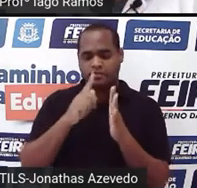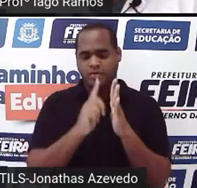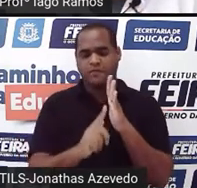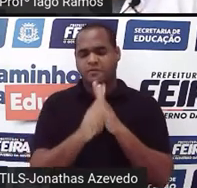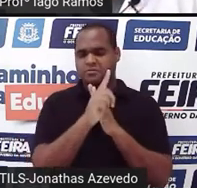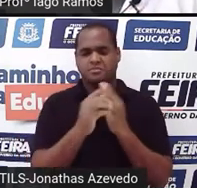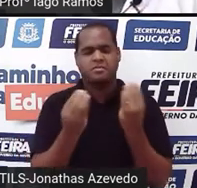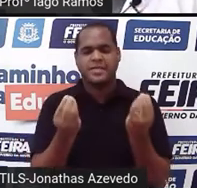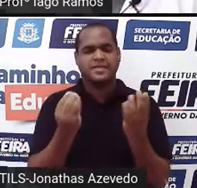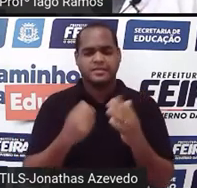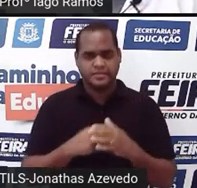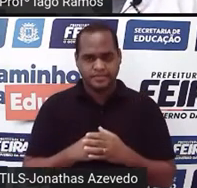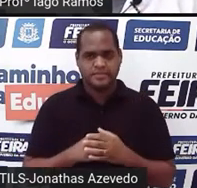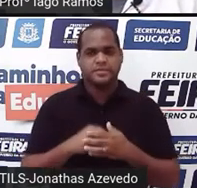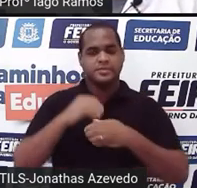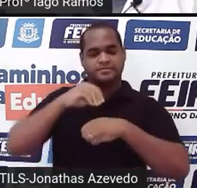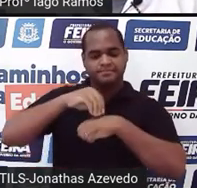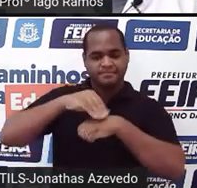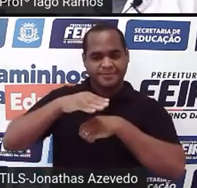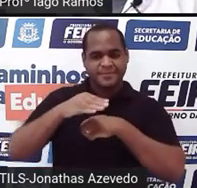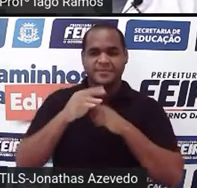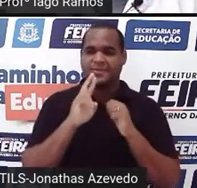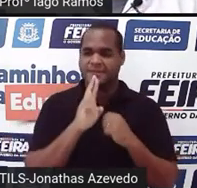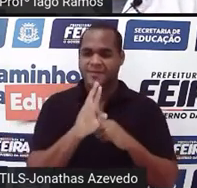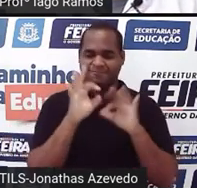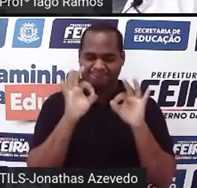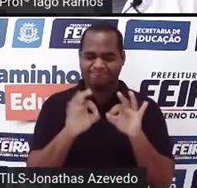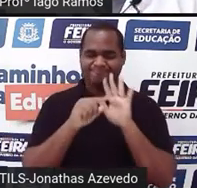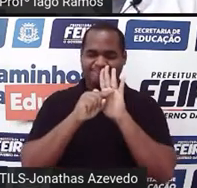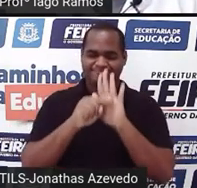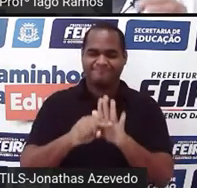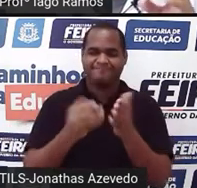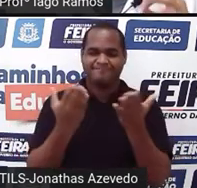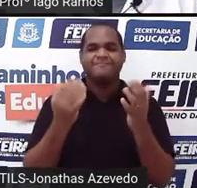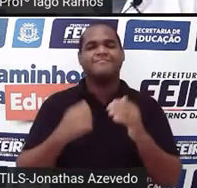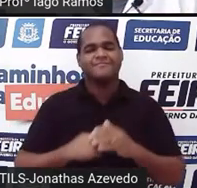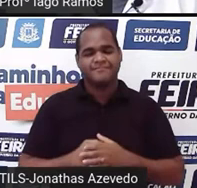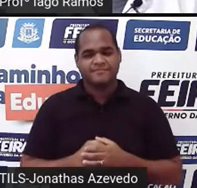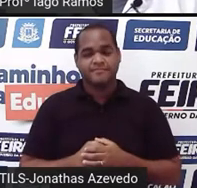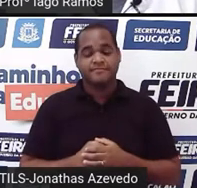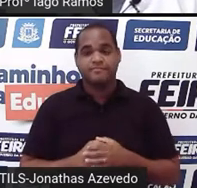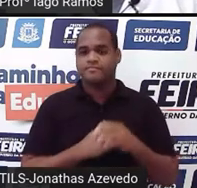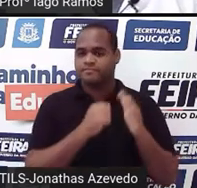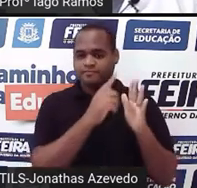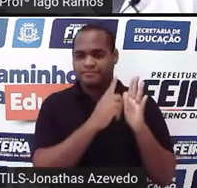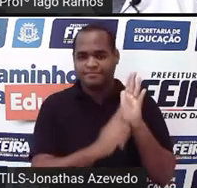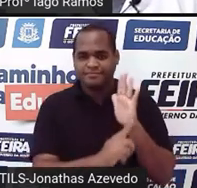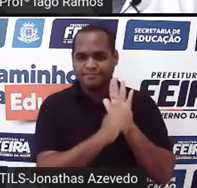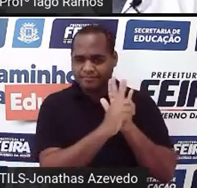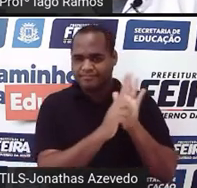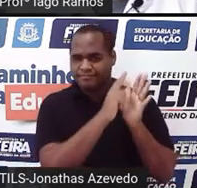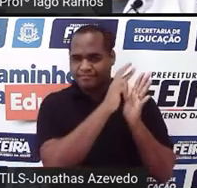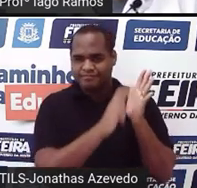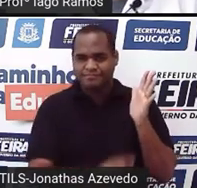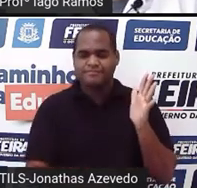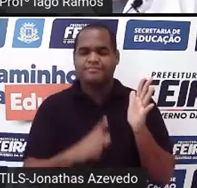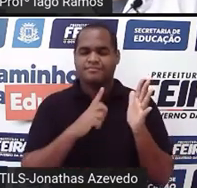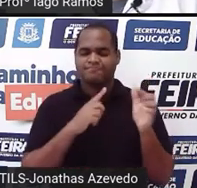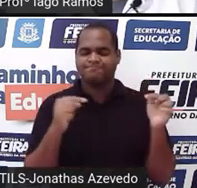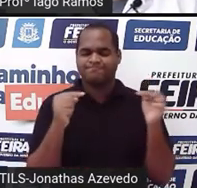Eu vou te trazer aqui uma resposta, tá? Os gráficos são